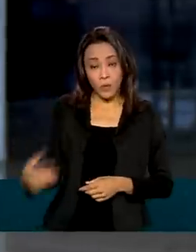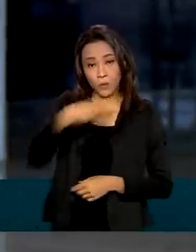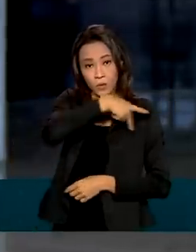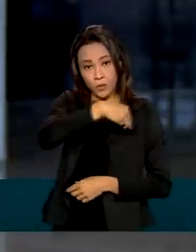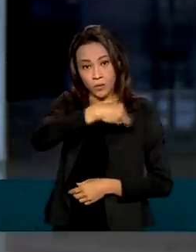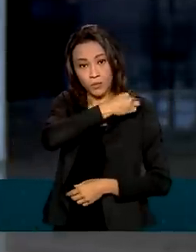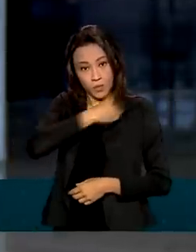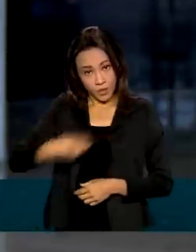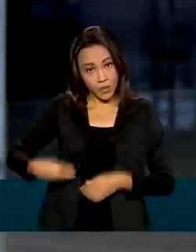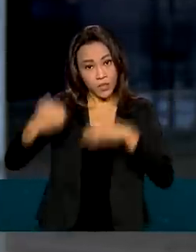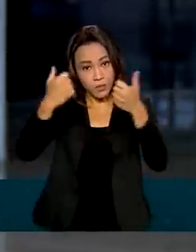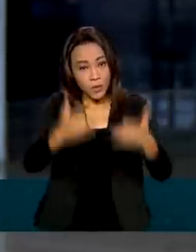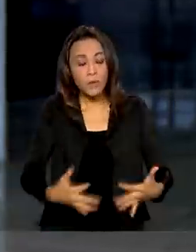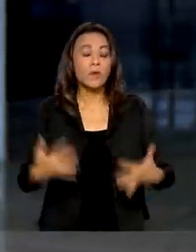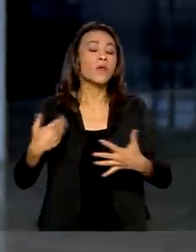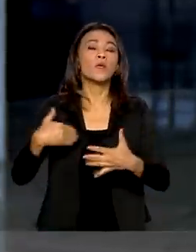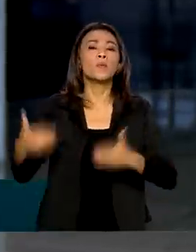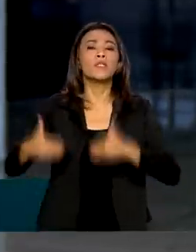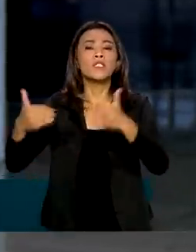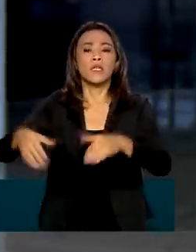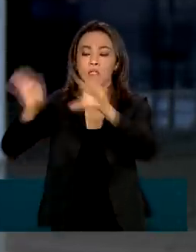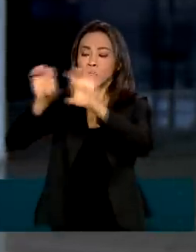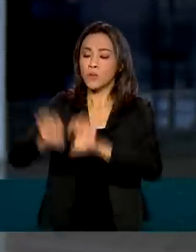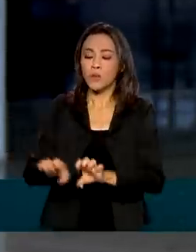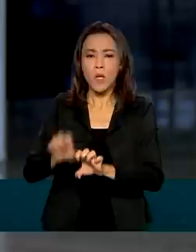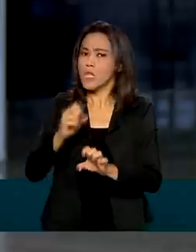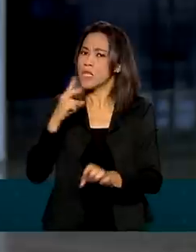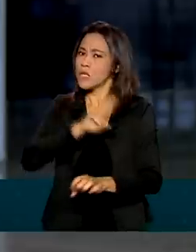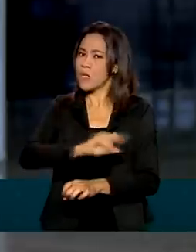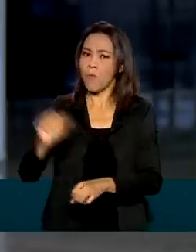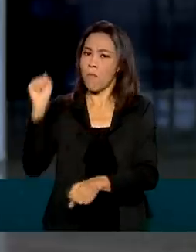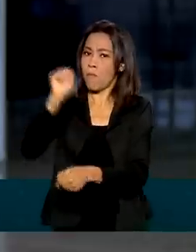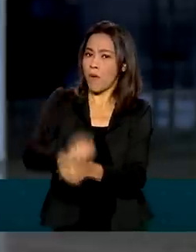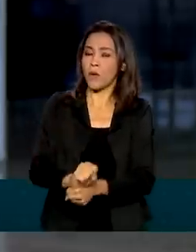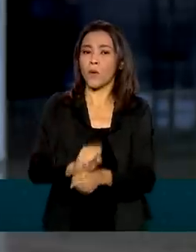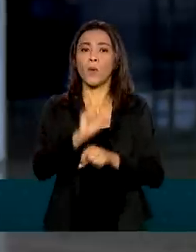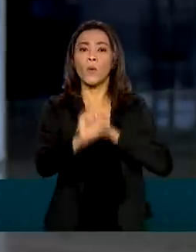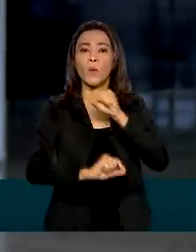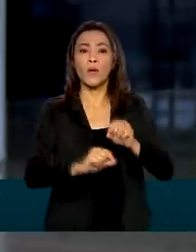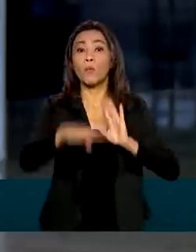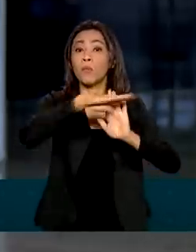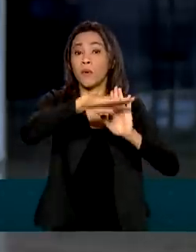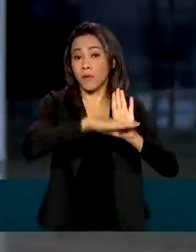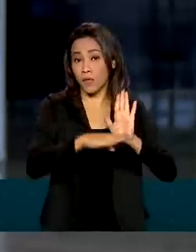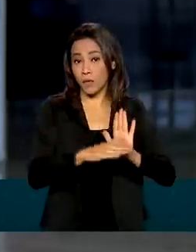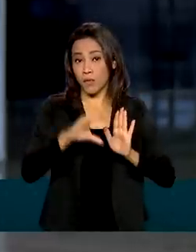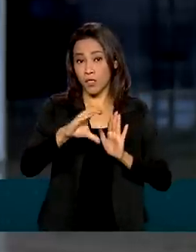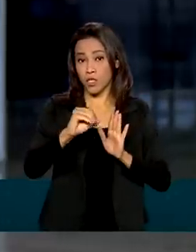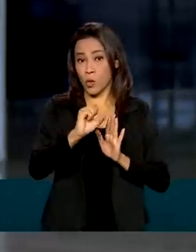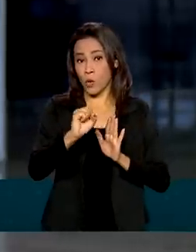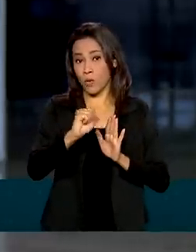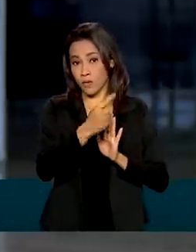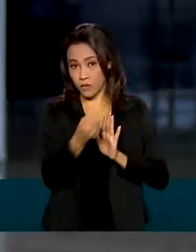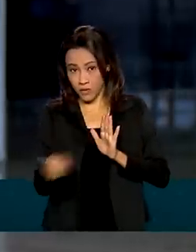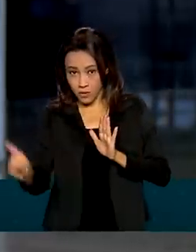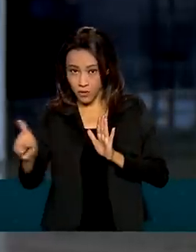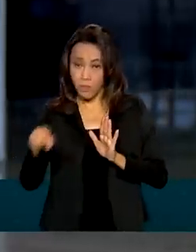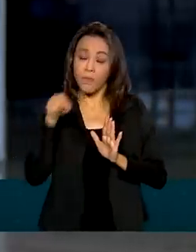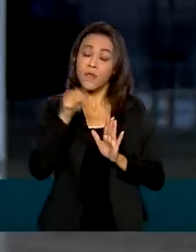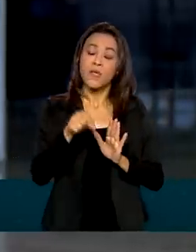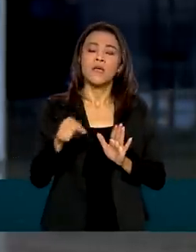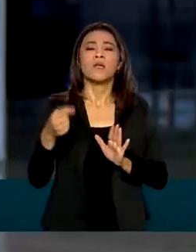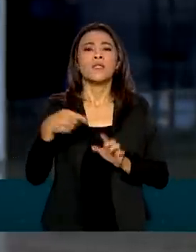Ministério da Infraestrutura não paralisou o programa de concessões. Somente em abril deste ano, na chamada Infra Week,